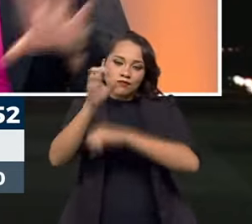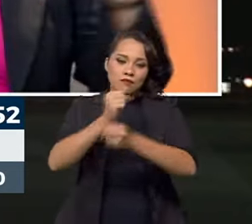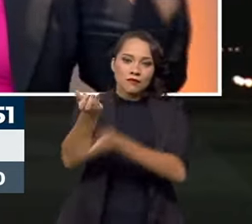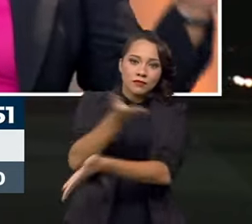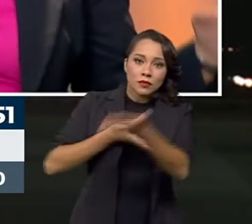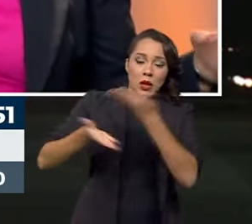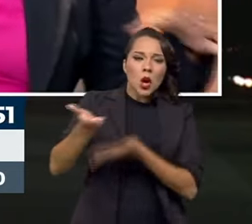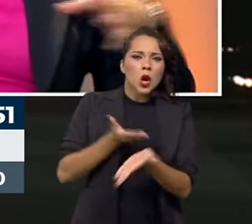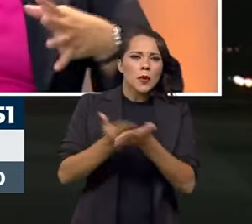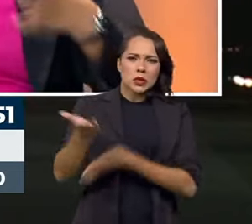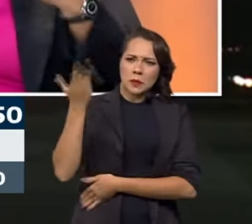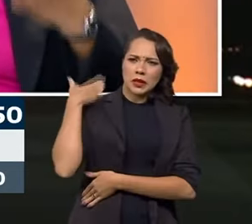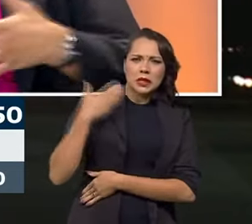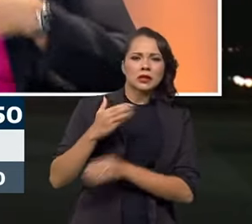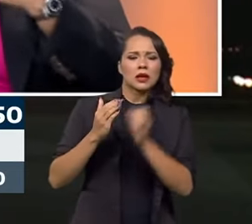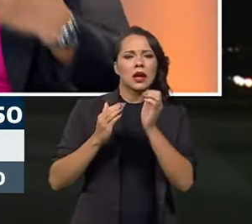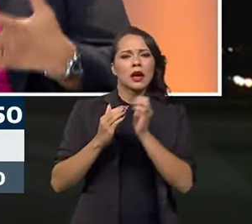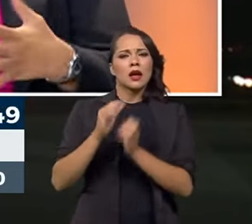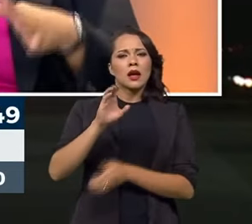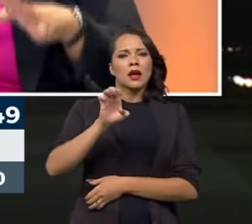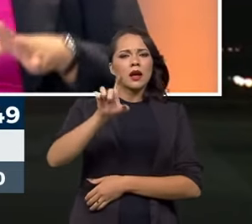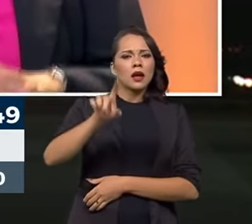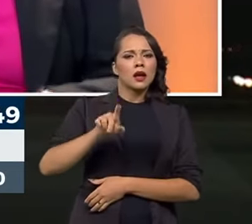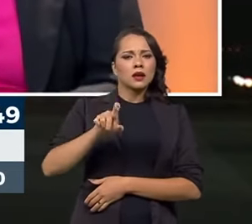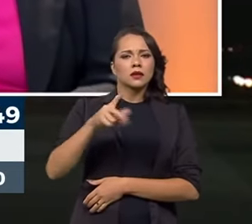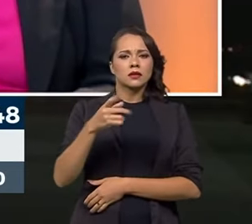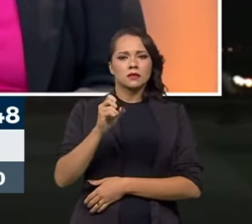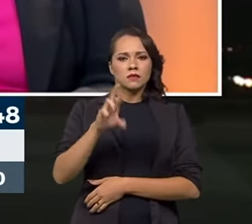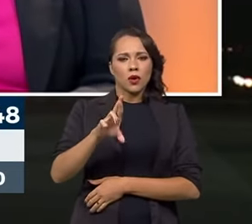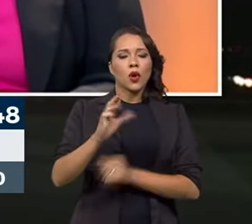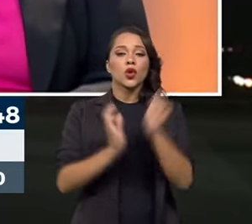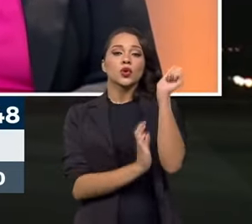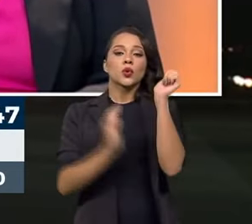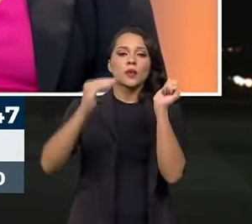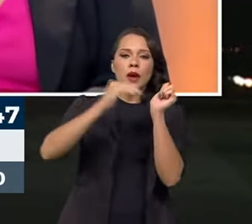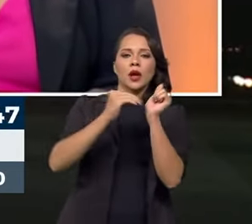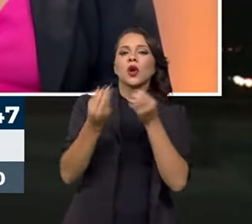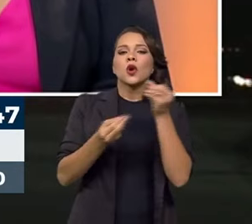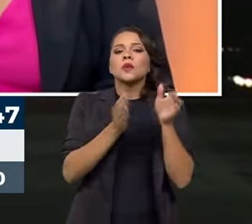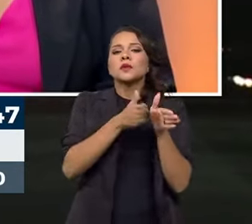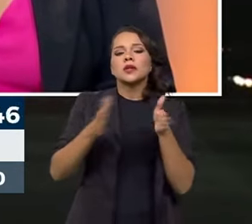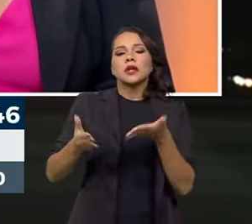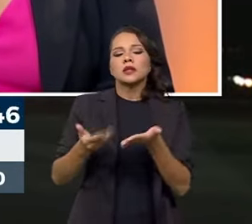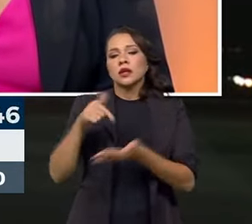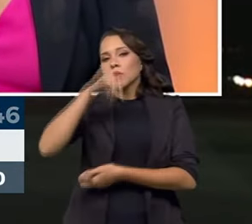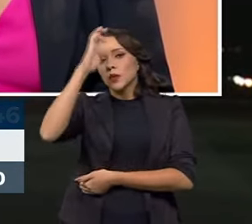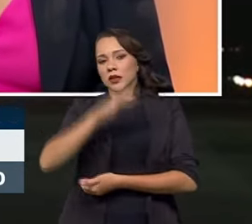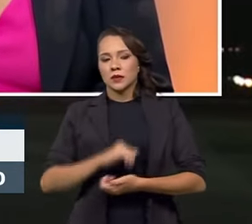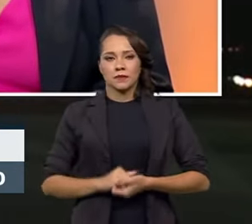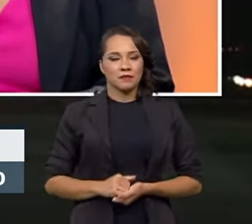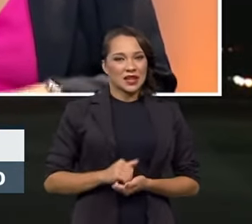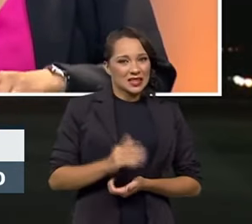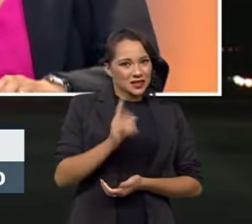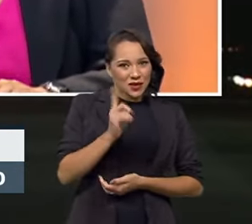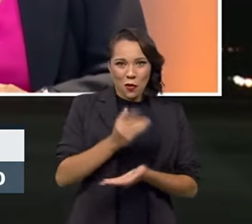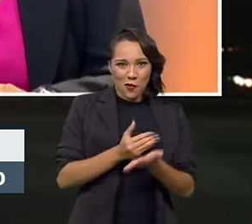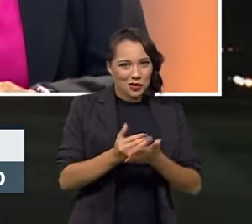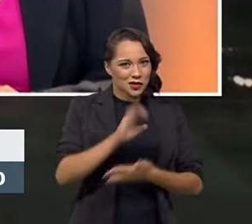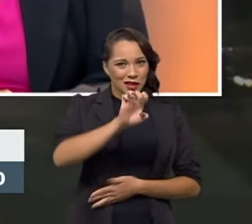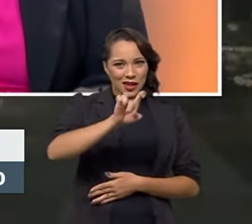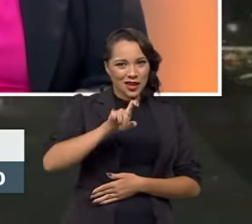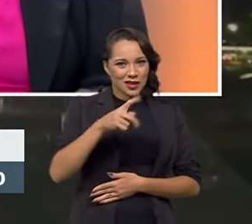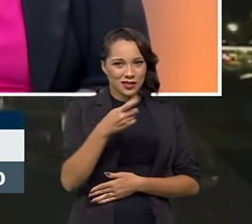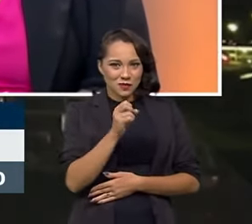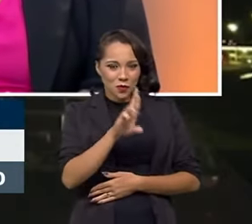começou lá na Expo Dubai e agora, como que está esse processo para a gente começar esse trabalho aqui no Brasil? Na verdade, Márcia, não começou na Expo Dubai. A Expo